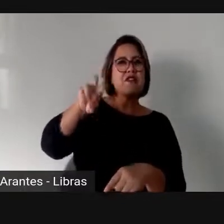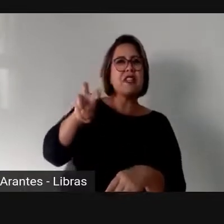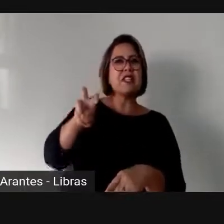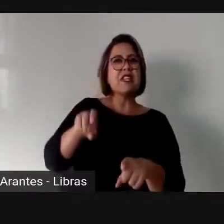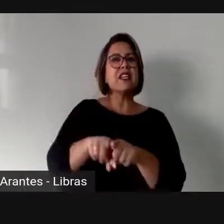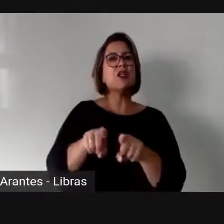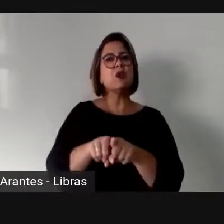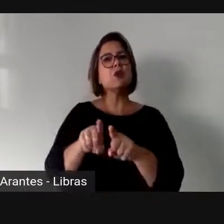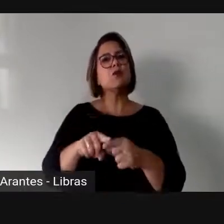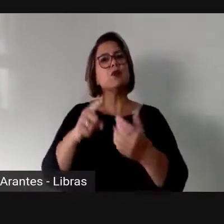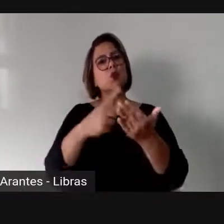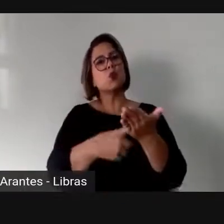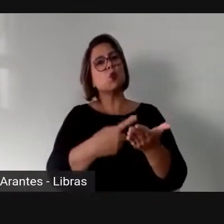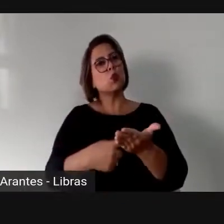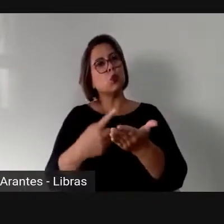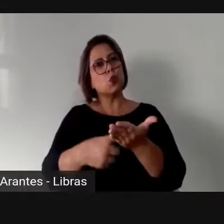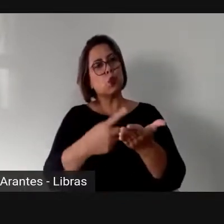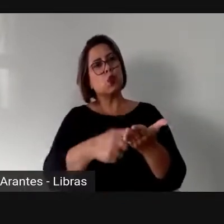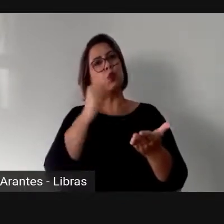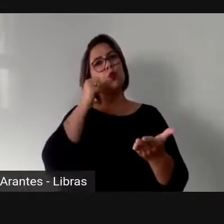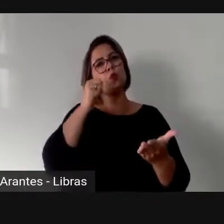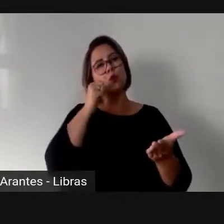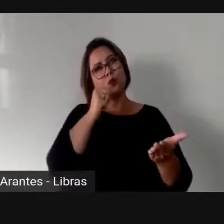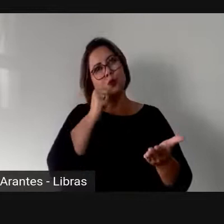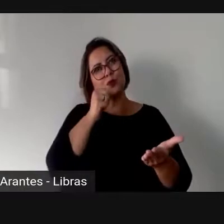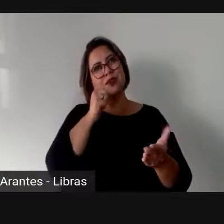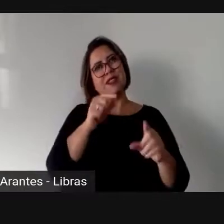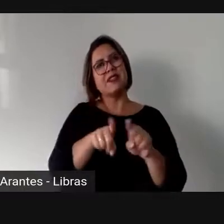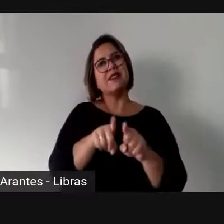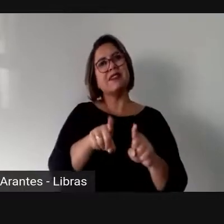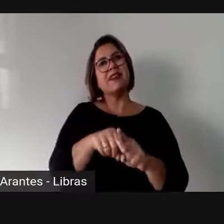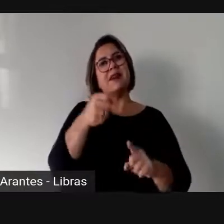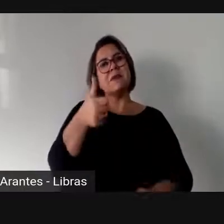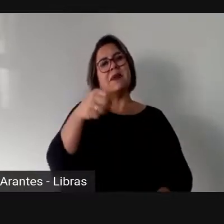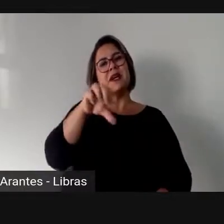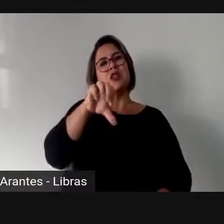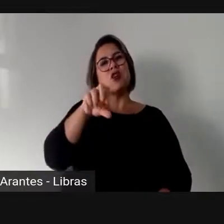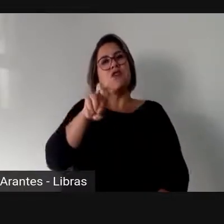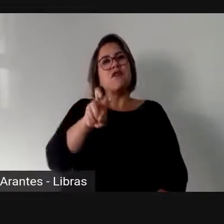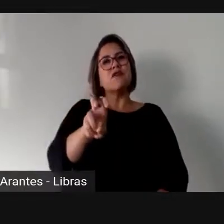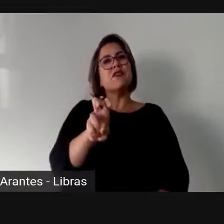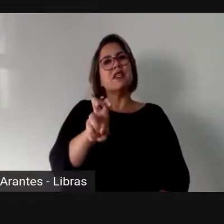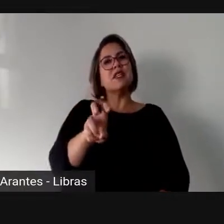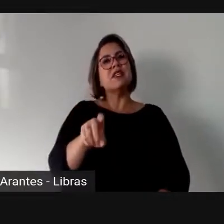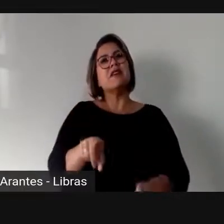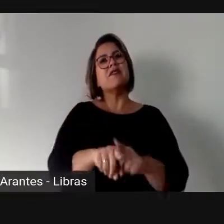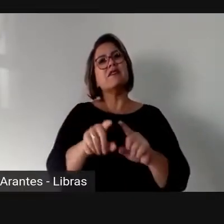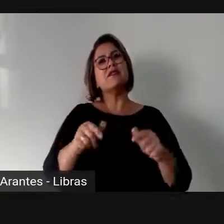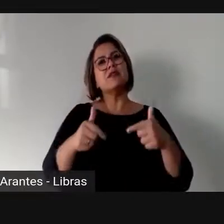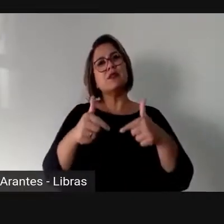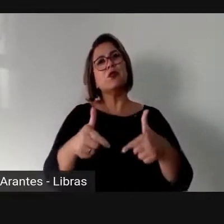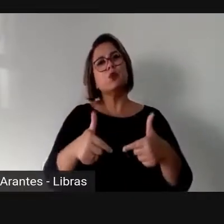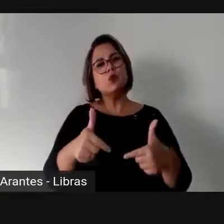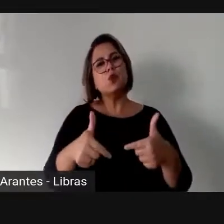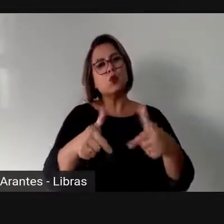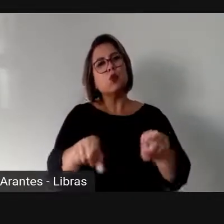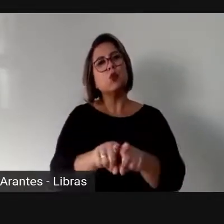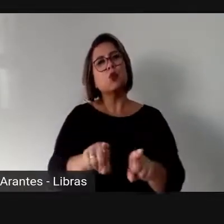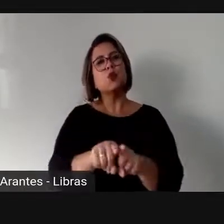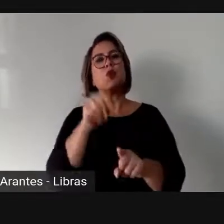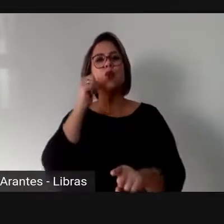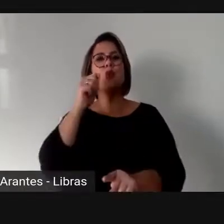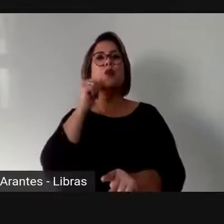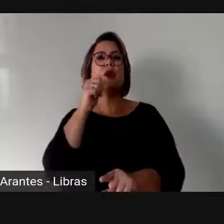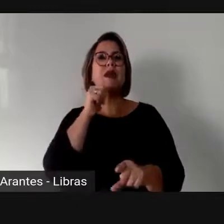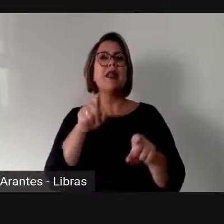feminista e de mulheres em 1995, ele foi um movimento feminista brasileiro que